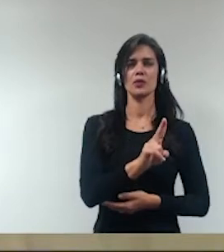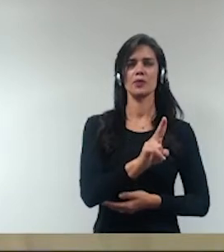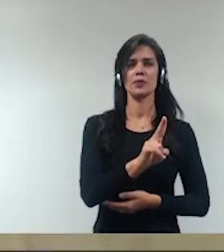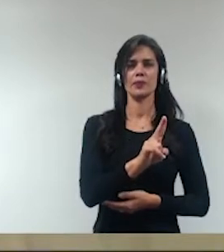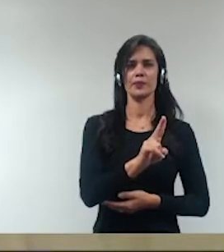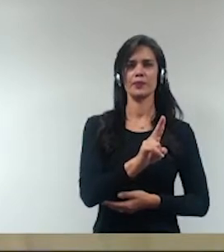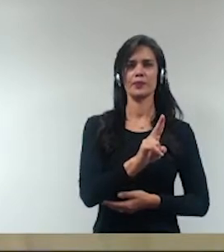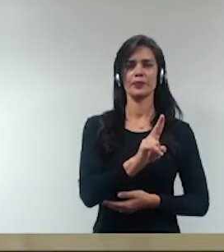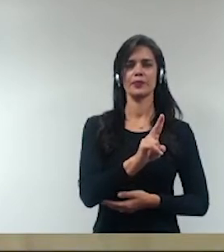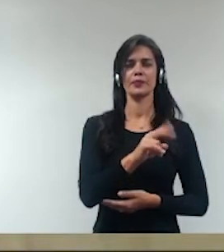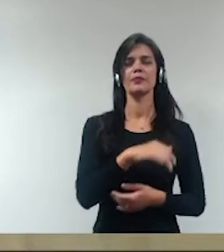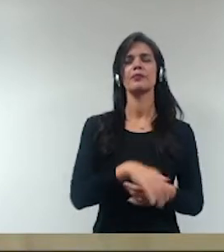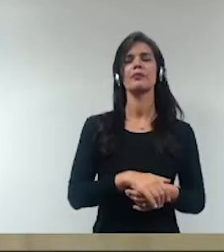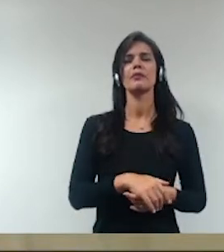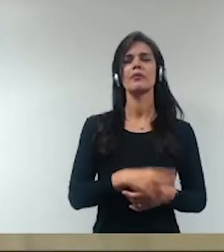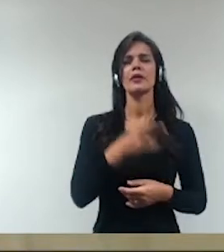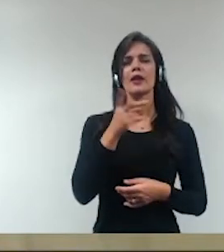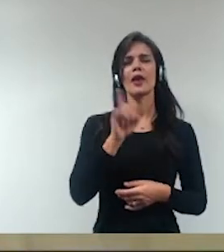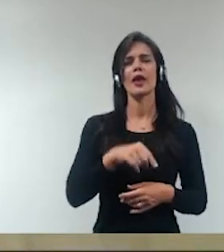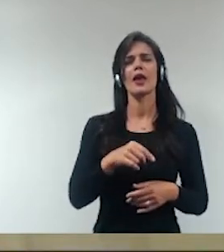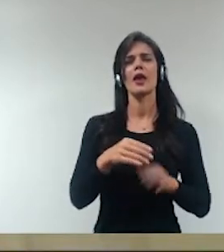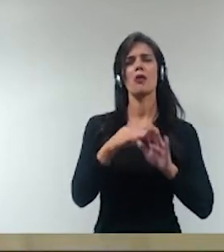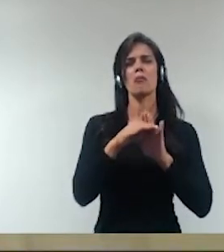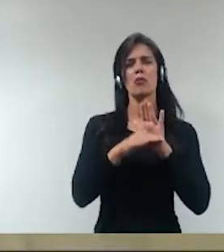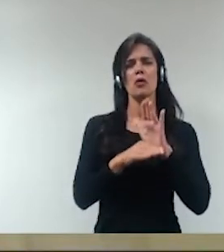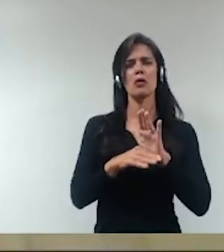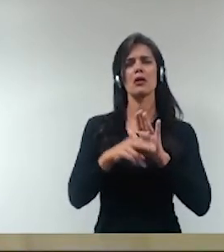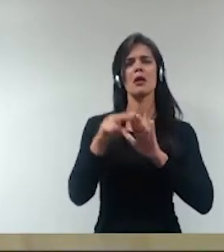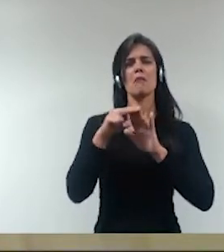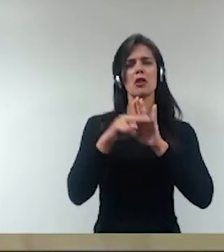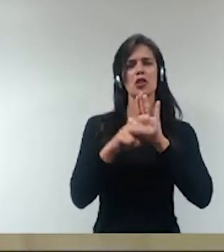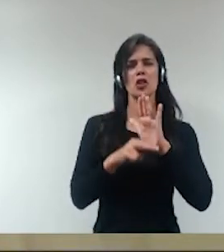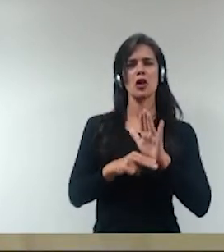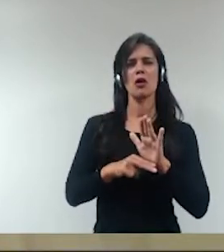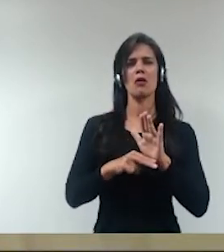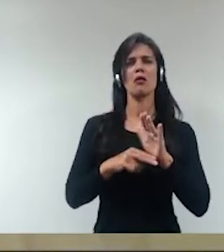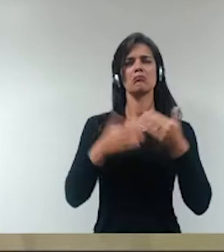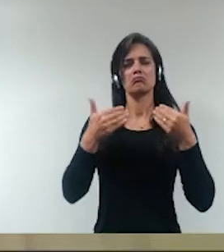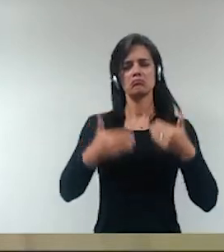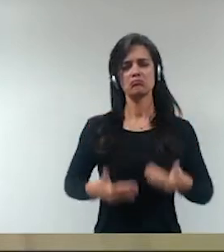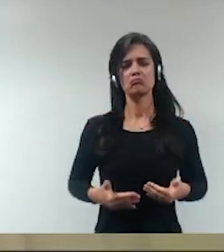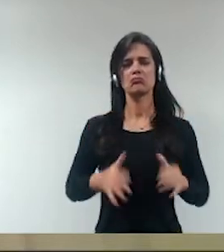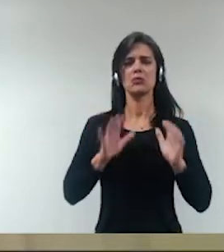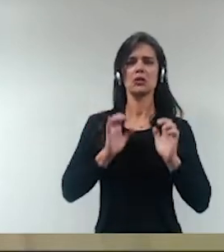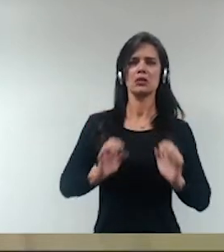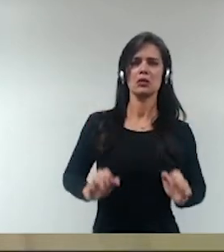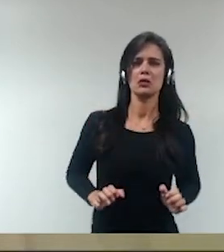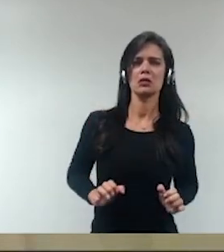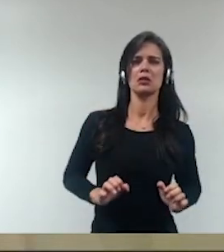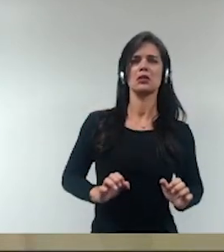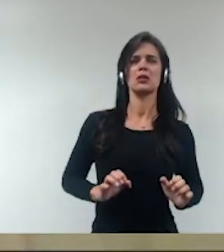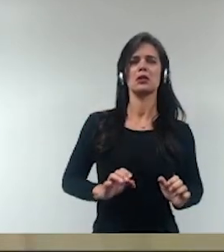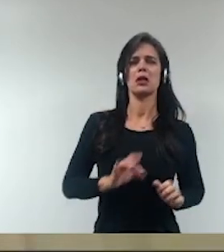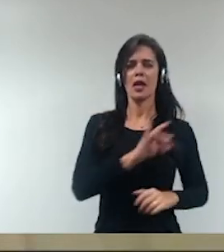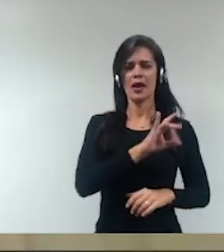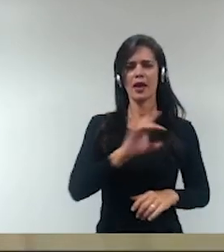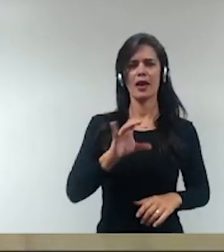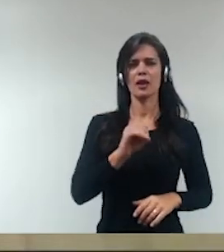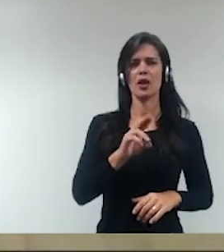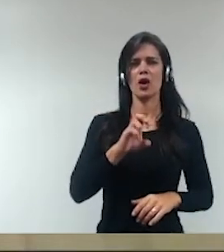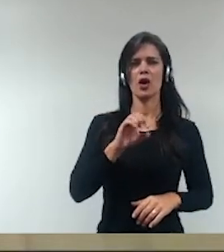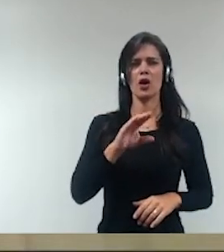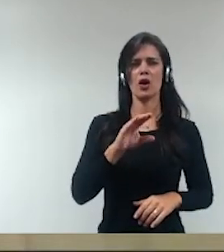2019, que fala que é um programa normativo de integridade ou conformidade elaborado pelos órgãos e entidades da